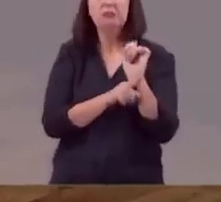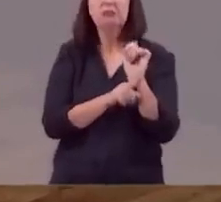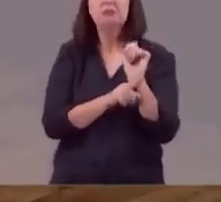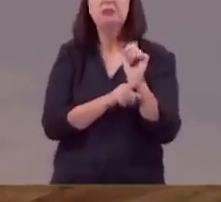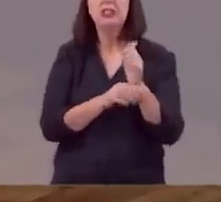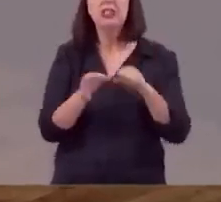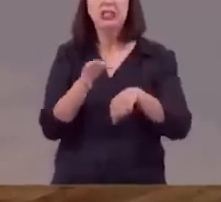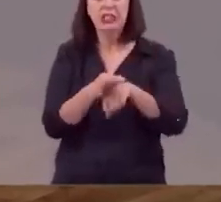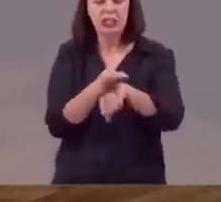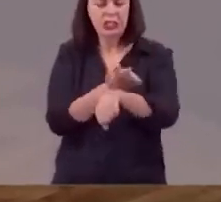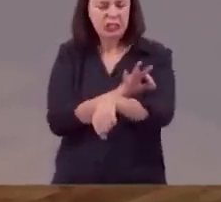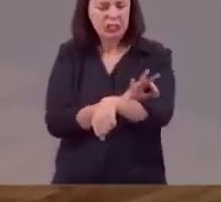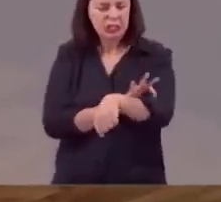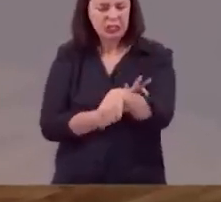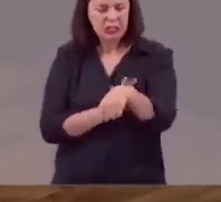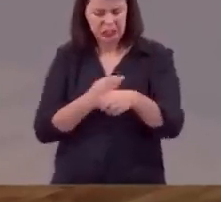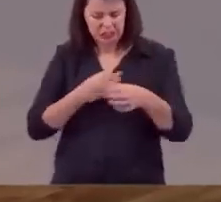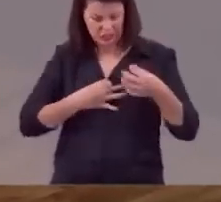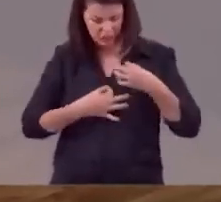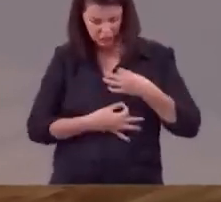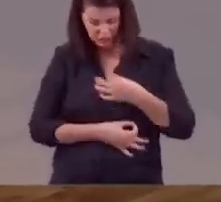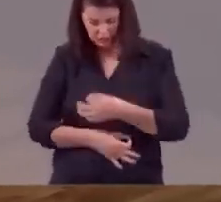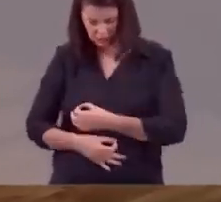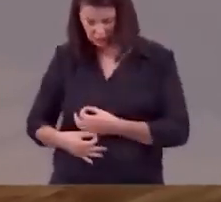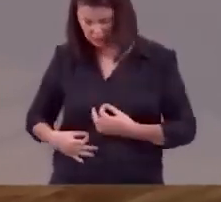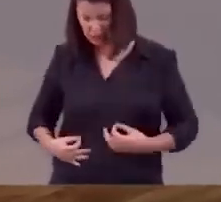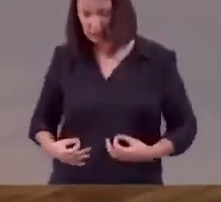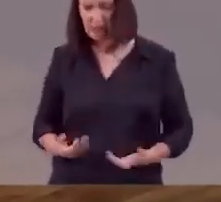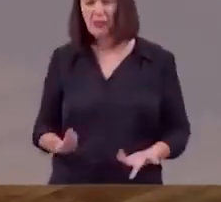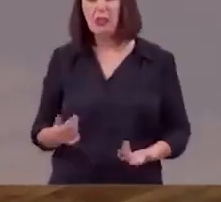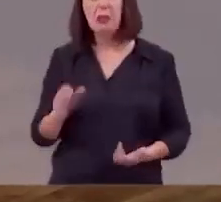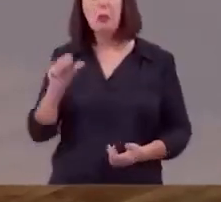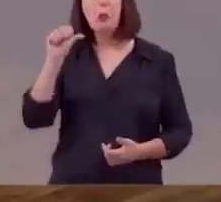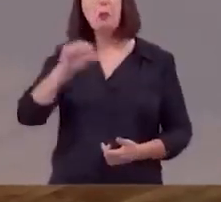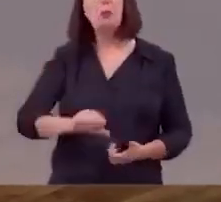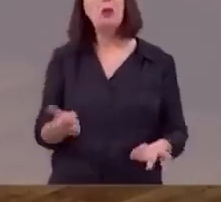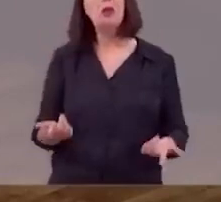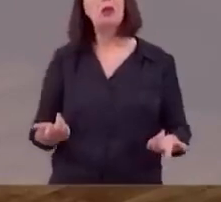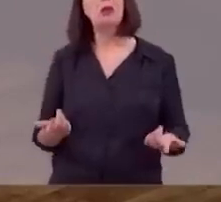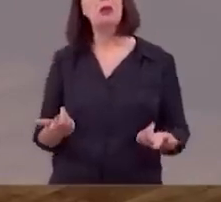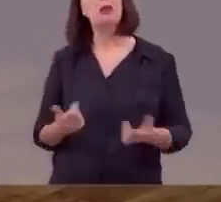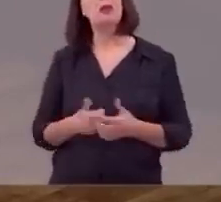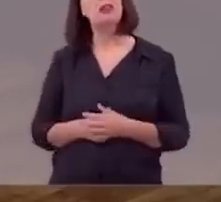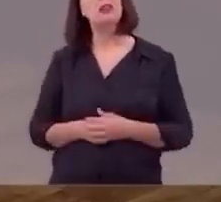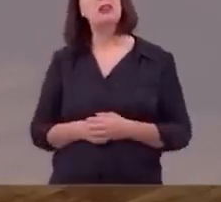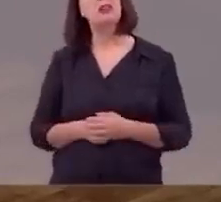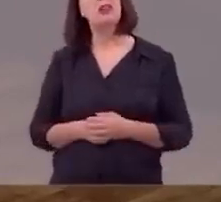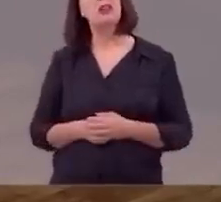chagado uma ferida aberta uma carcaça humana um aborto vivo